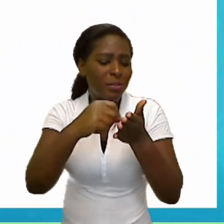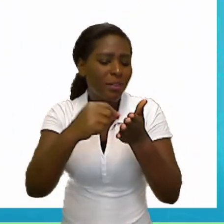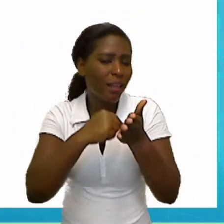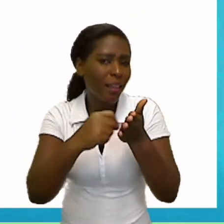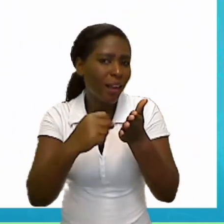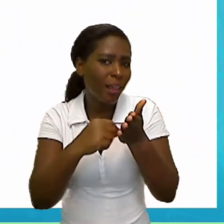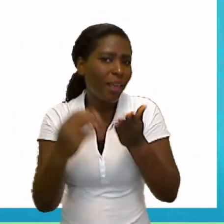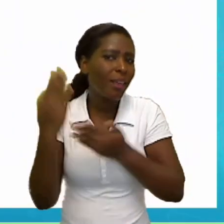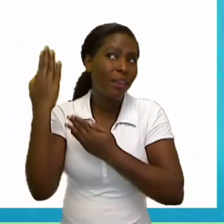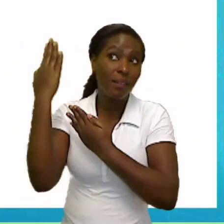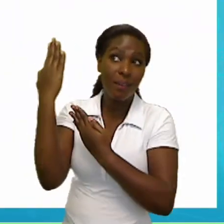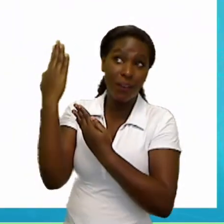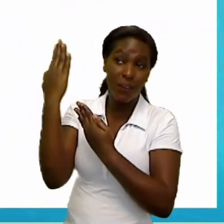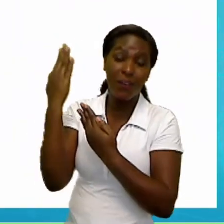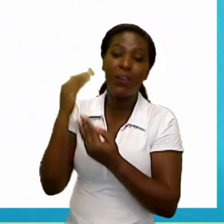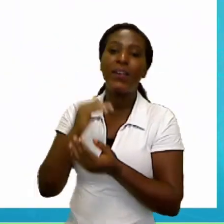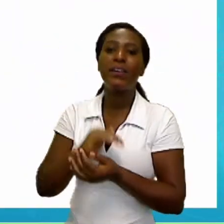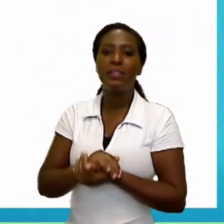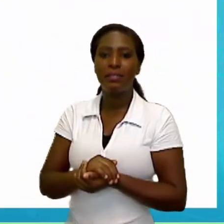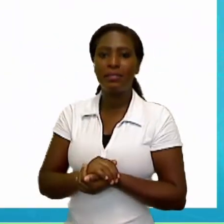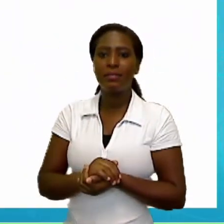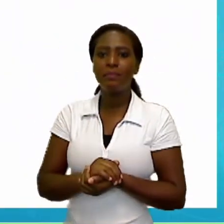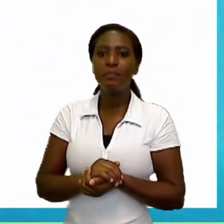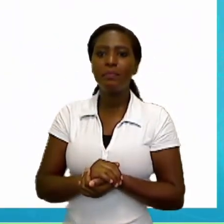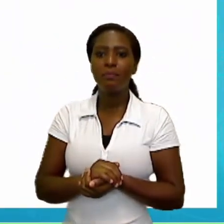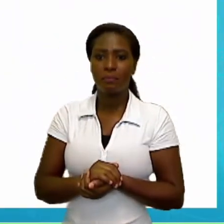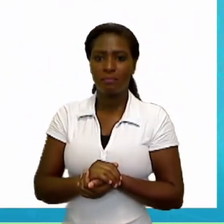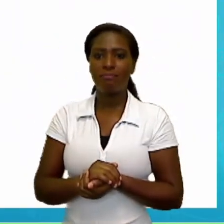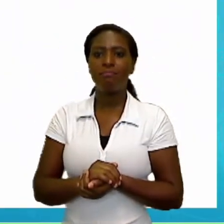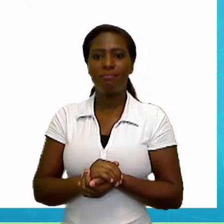Vamos escrever ruler em inglês. Ruler.